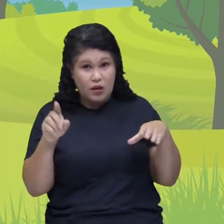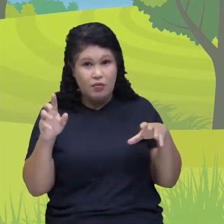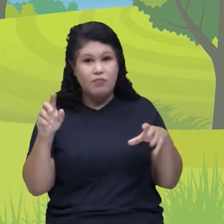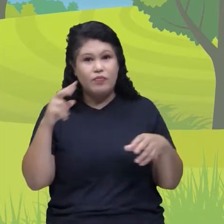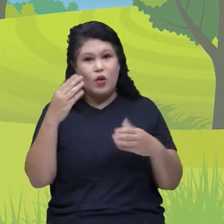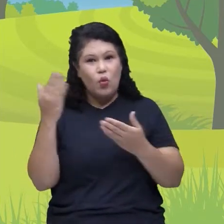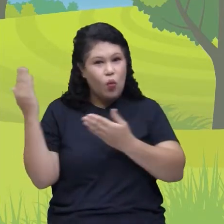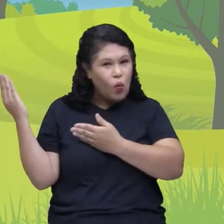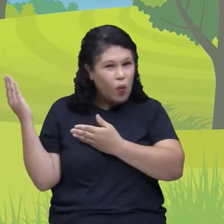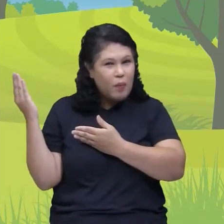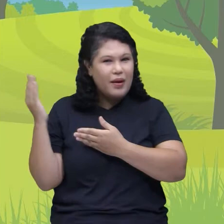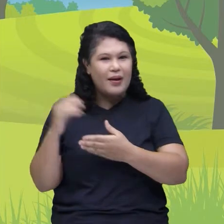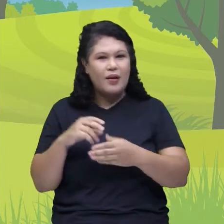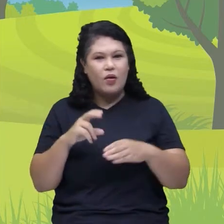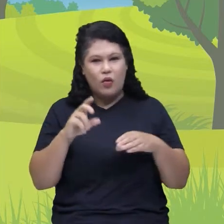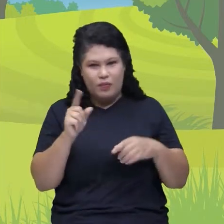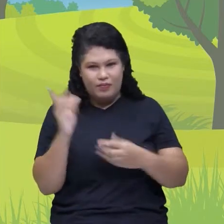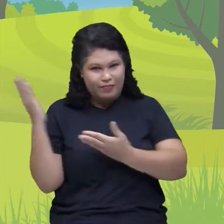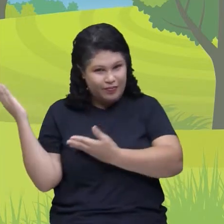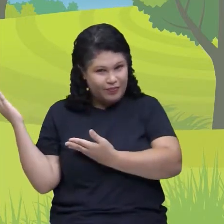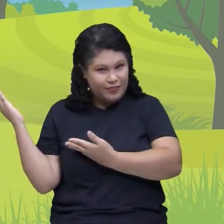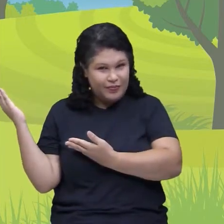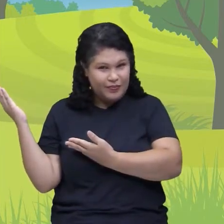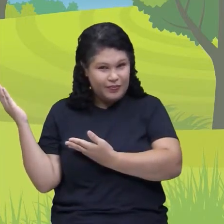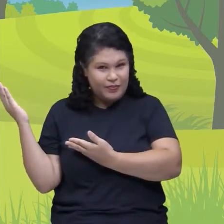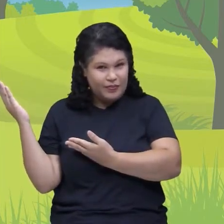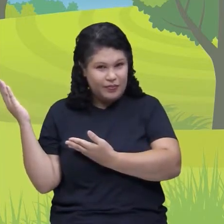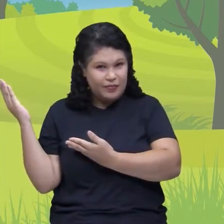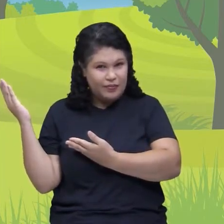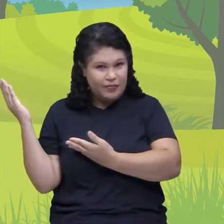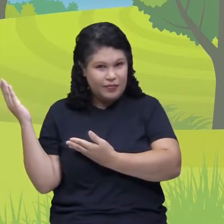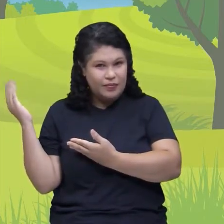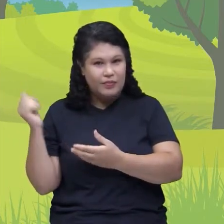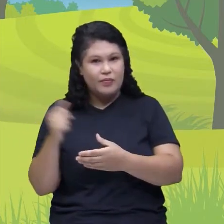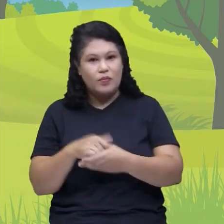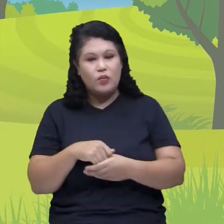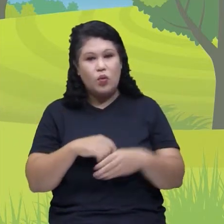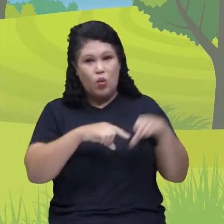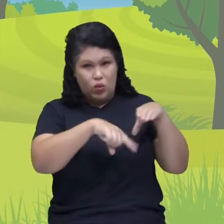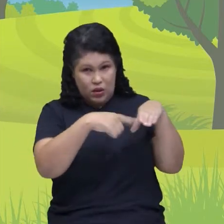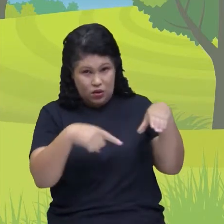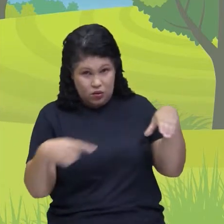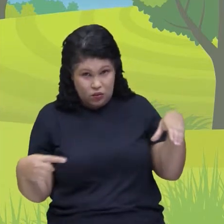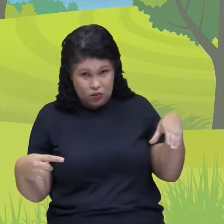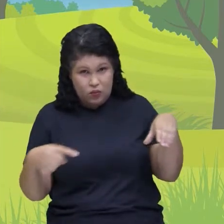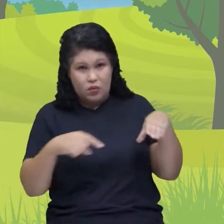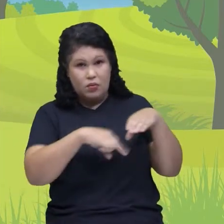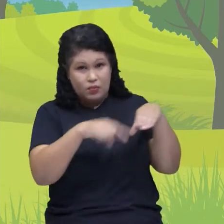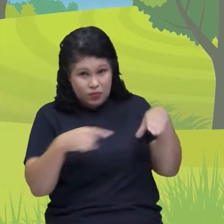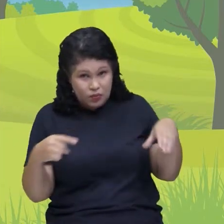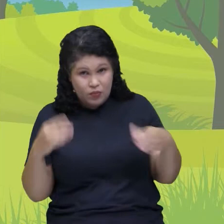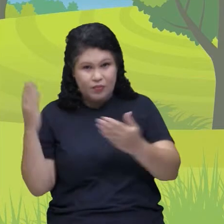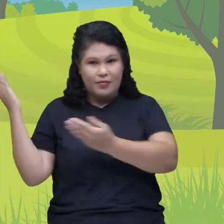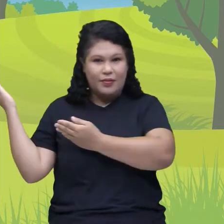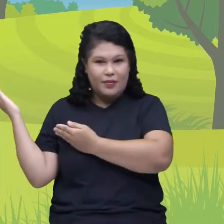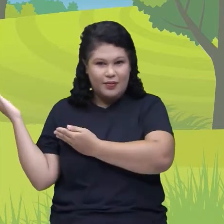abaixar e vai fechar como se estivesse fechando o seu capacetezinho, assim, ó. Igual o tatuzinho. Vamos tentar? Tatu!